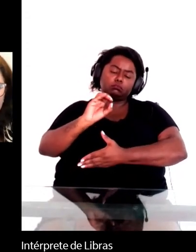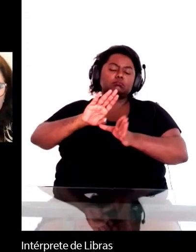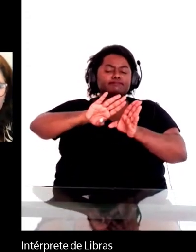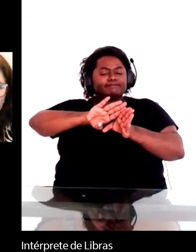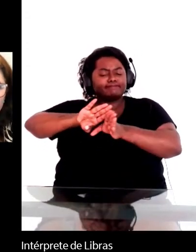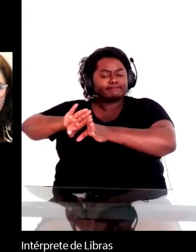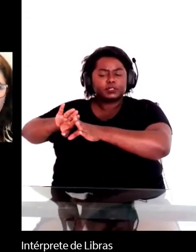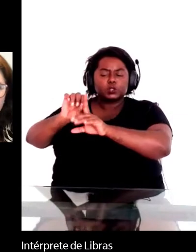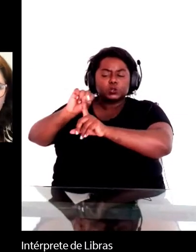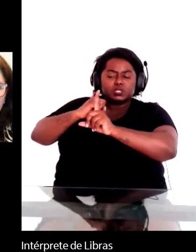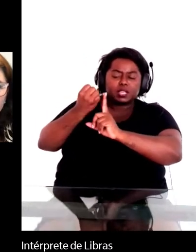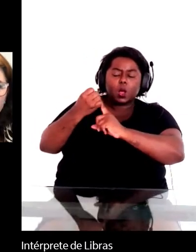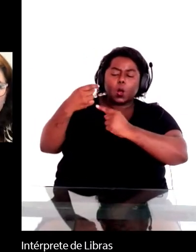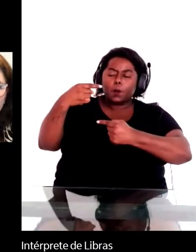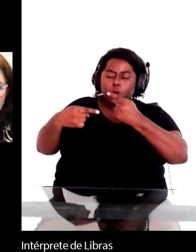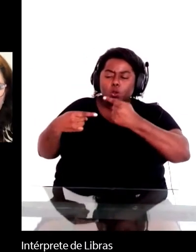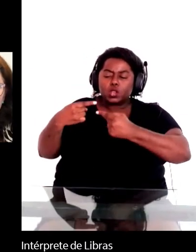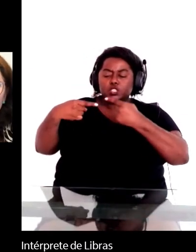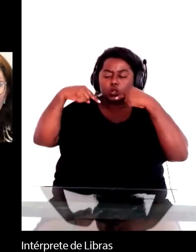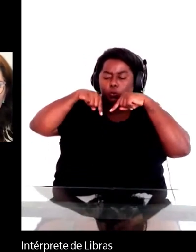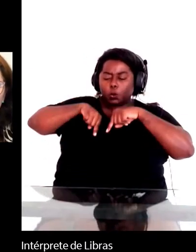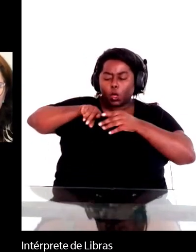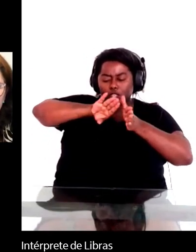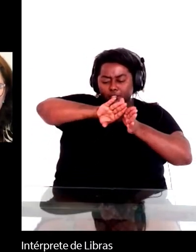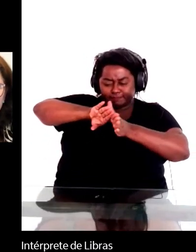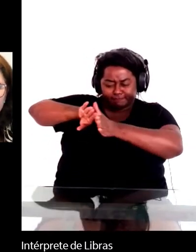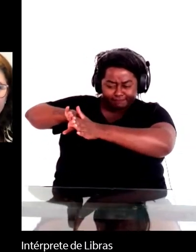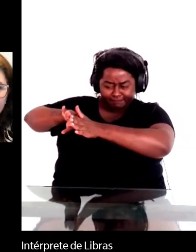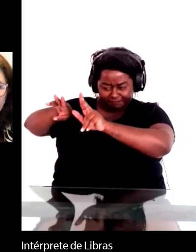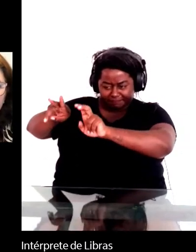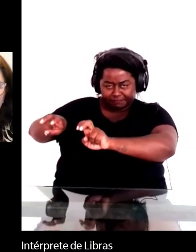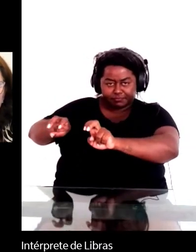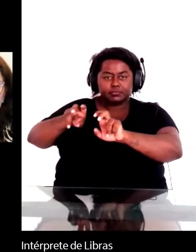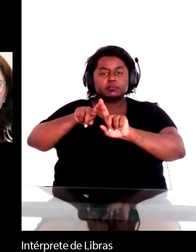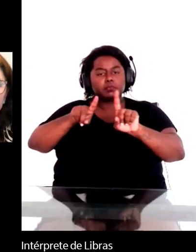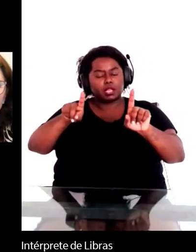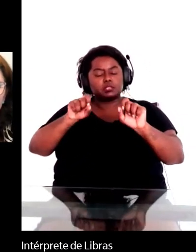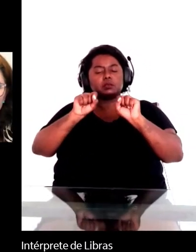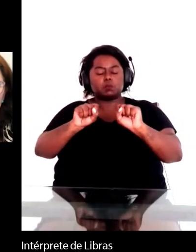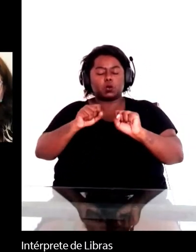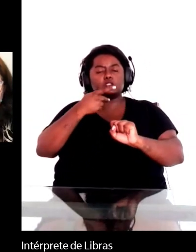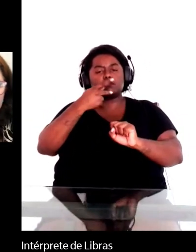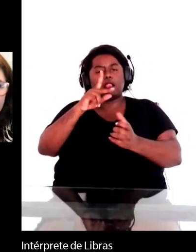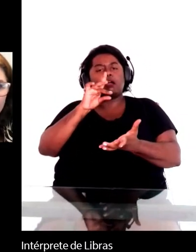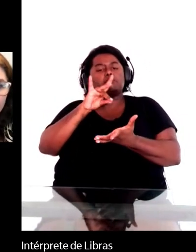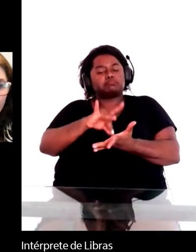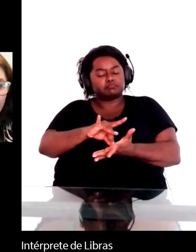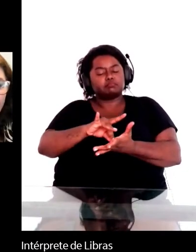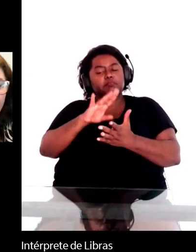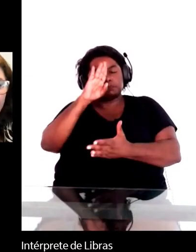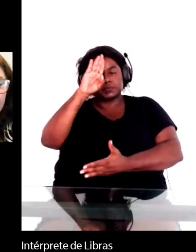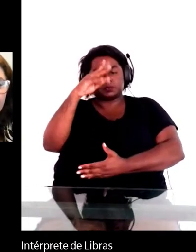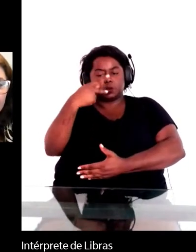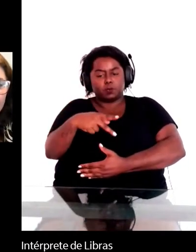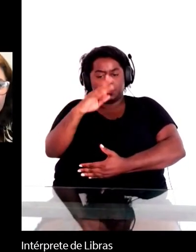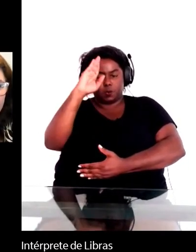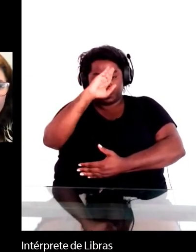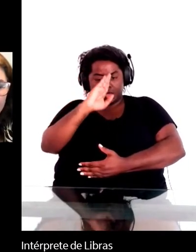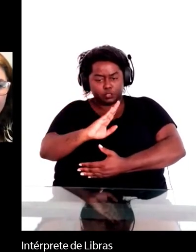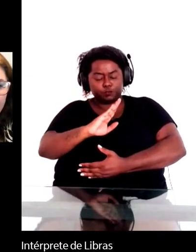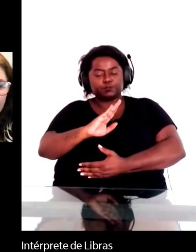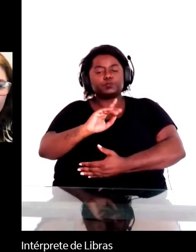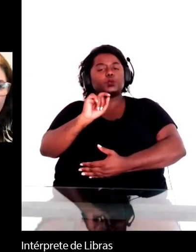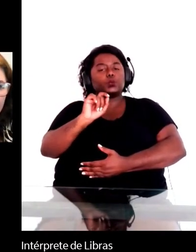políticas e antropológicas, podemos dizer com certeza e, sobretudo, no Brasil, que 100